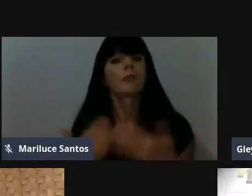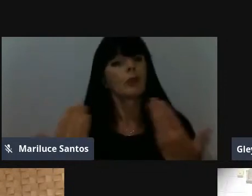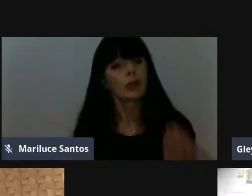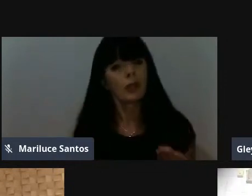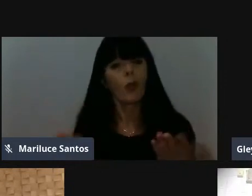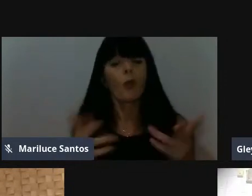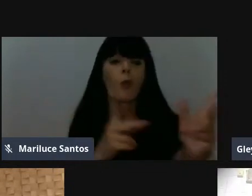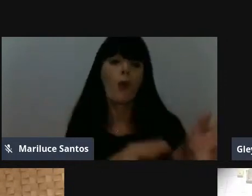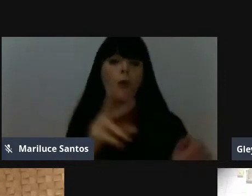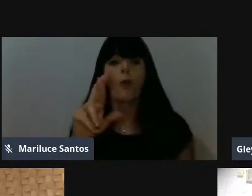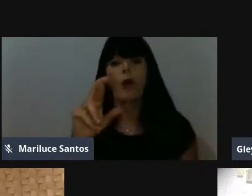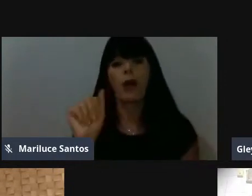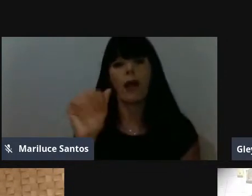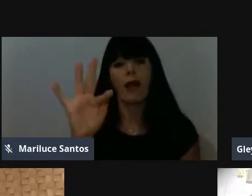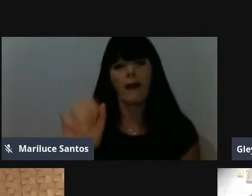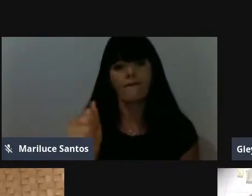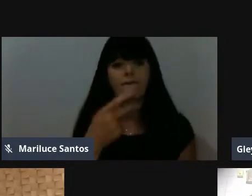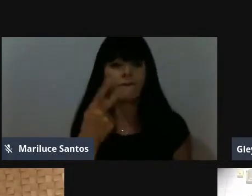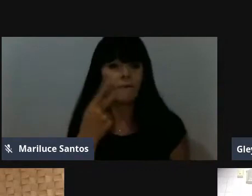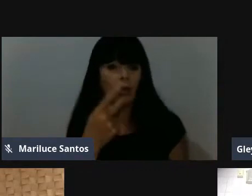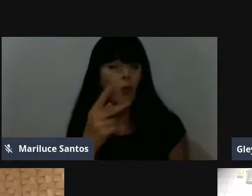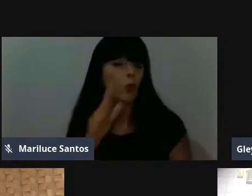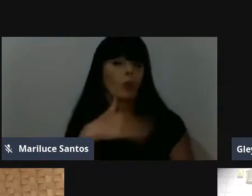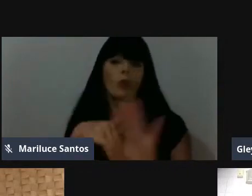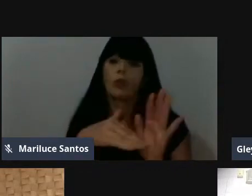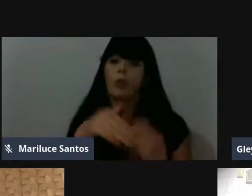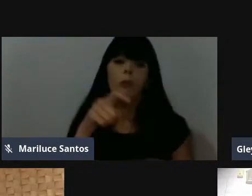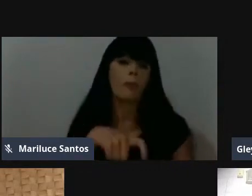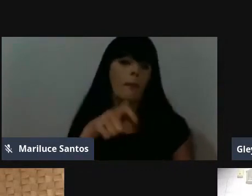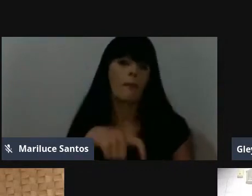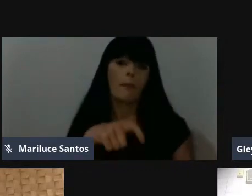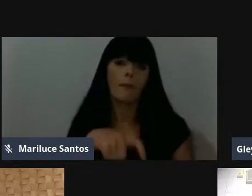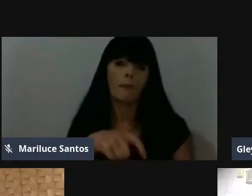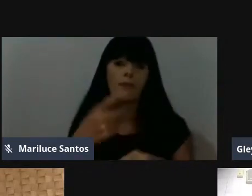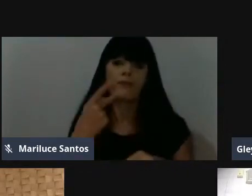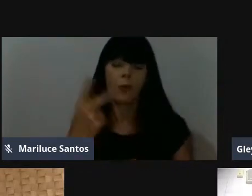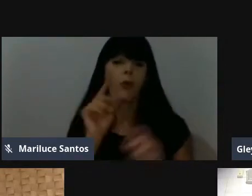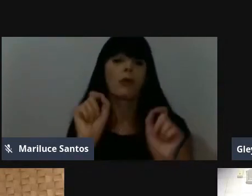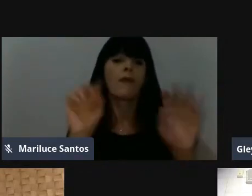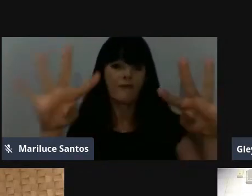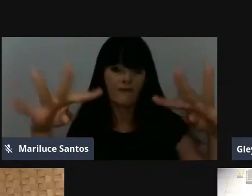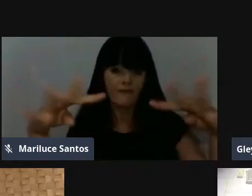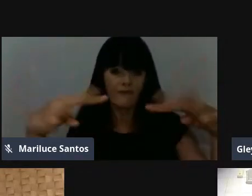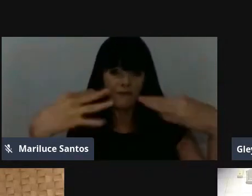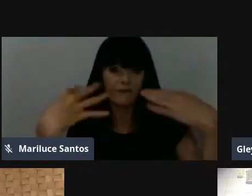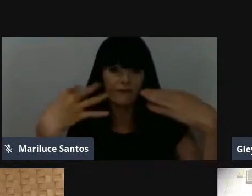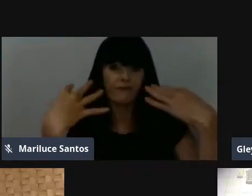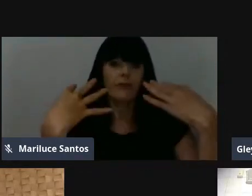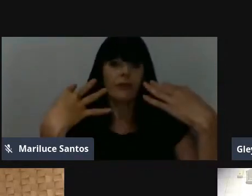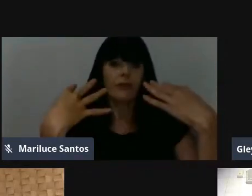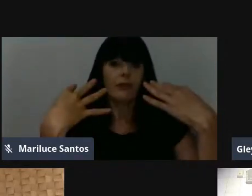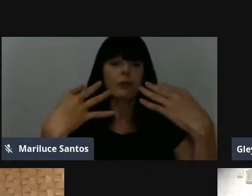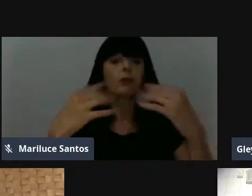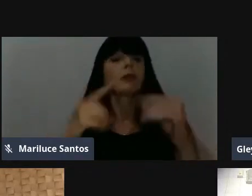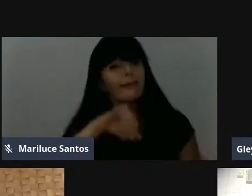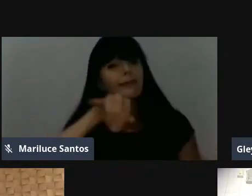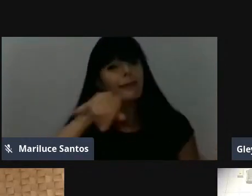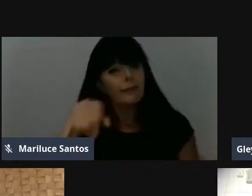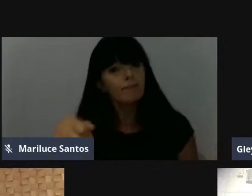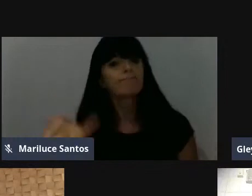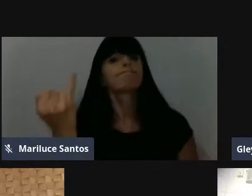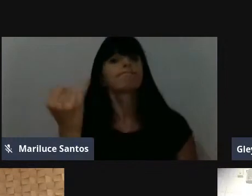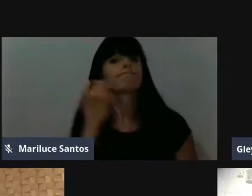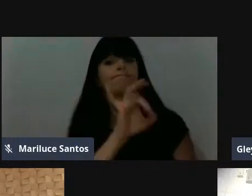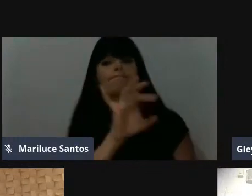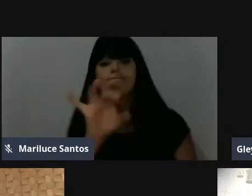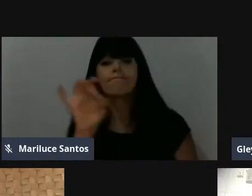o Rafa disse, em todo momento já foi falado, quem está nos assistindo também, tem que aproveitar cada momento, e o